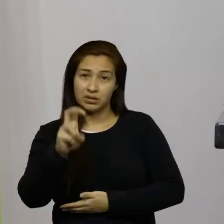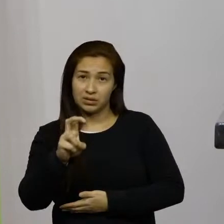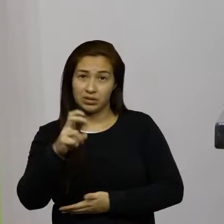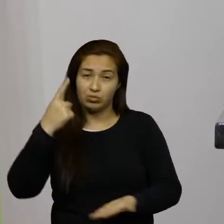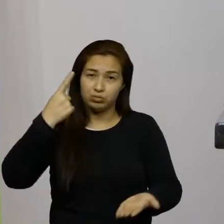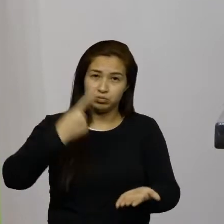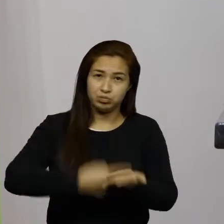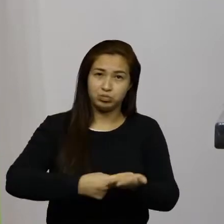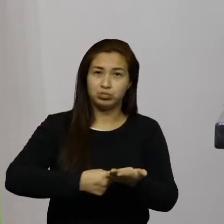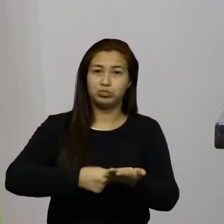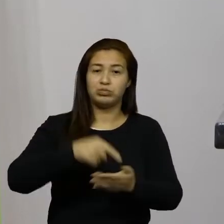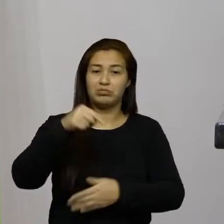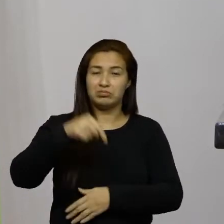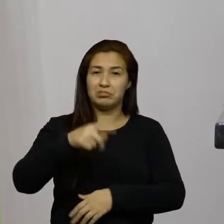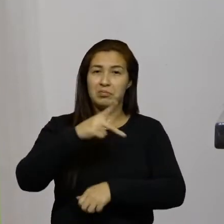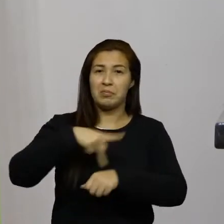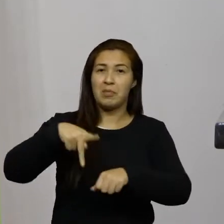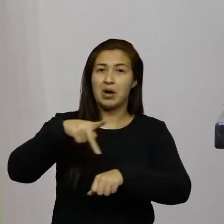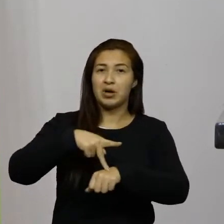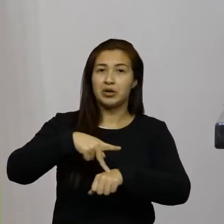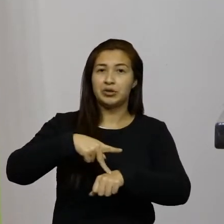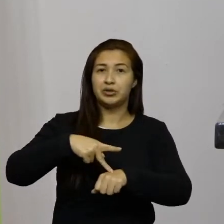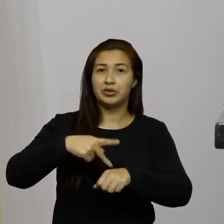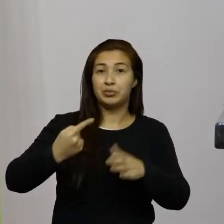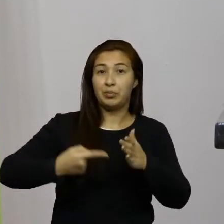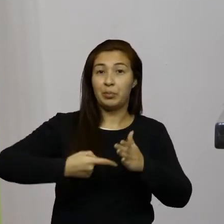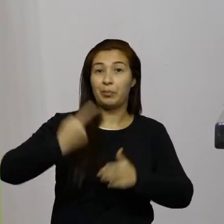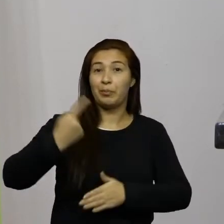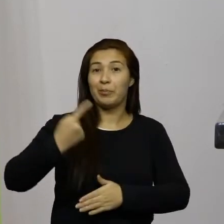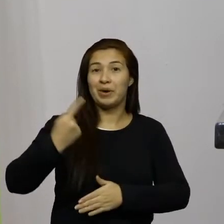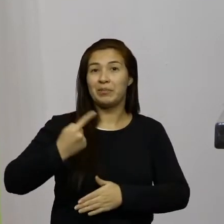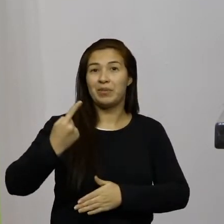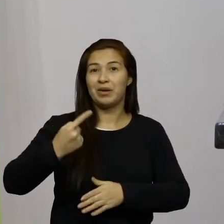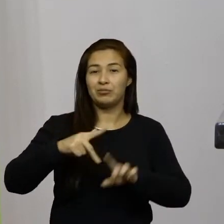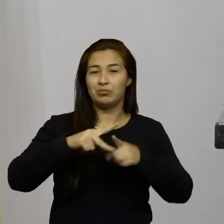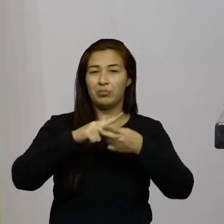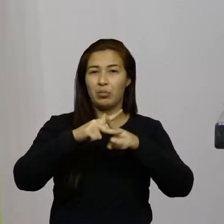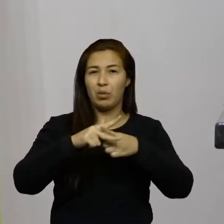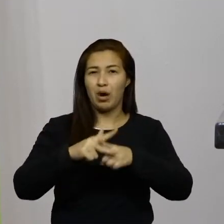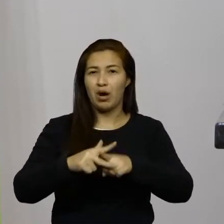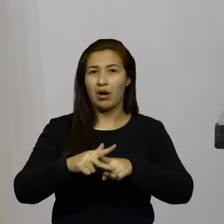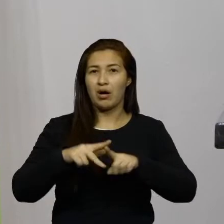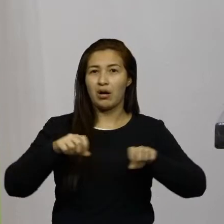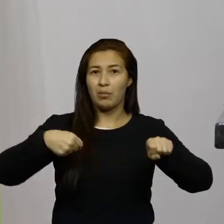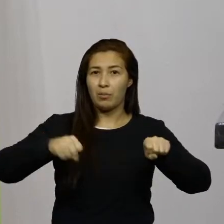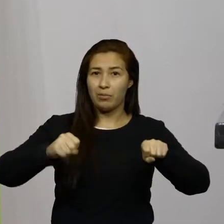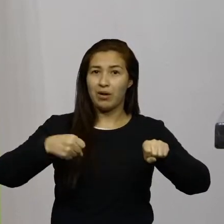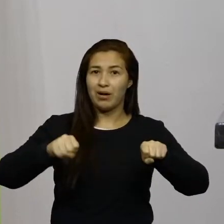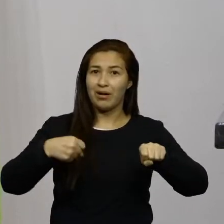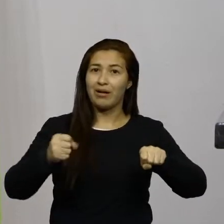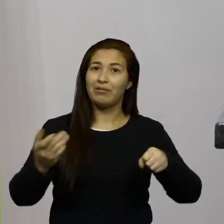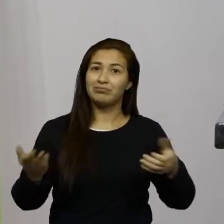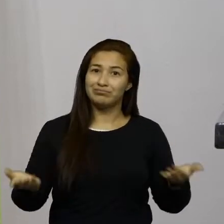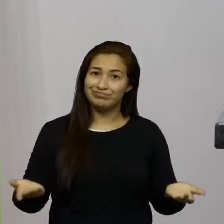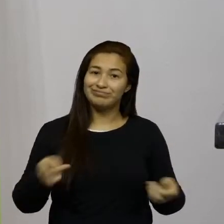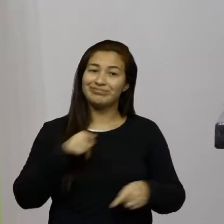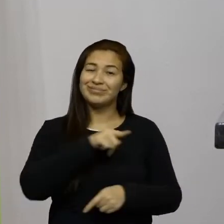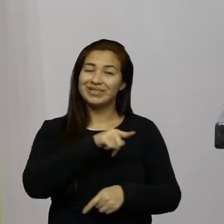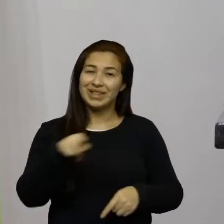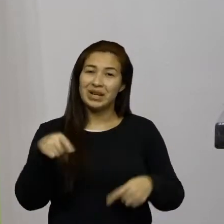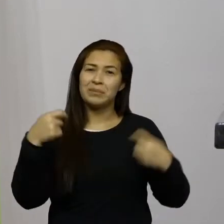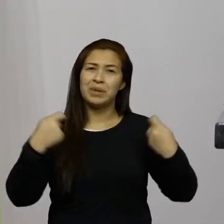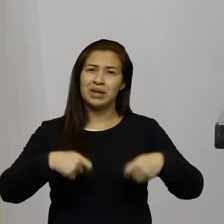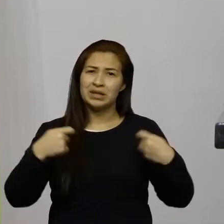em nosso país as primeiras montadoras de motocicletas e com elas a necessidade de